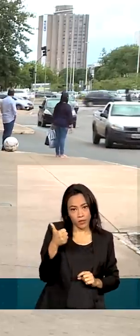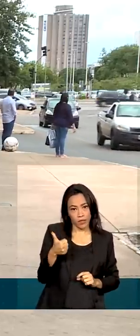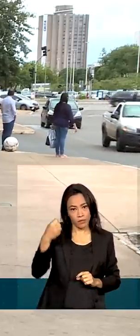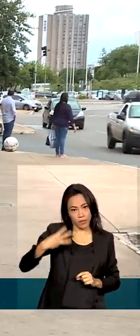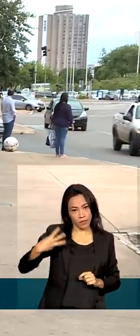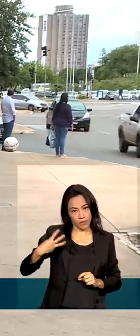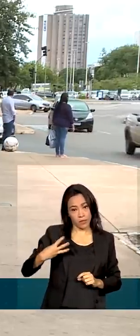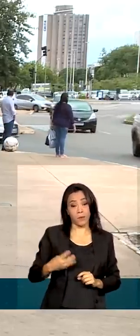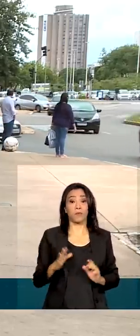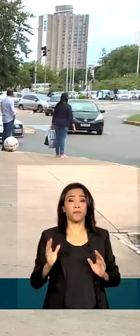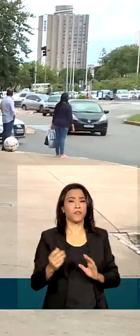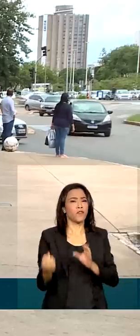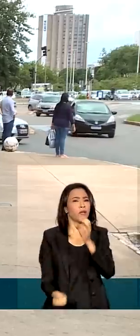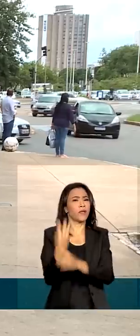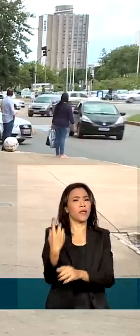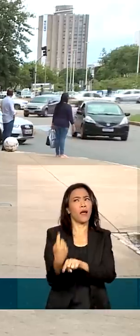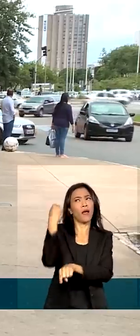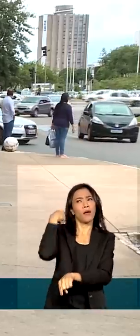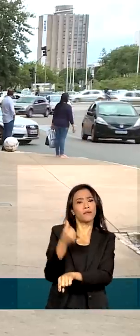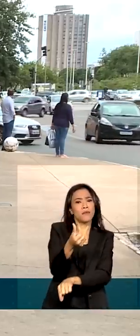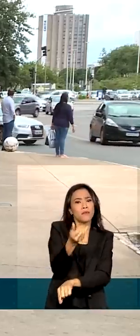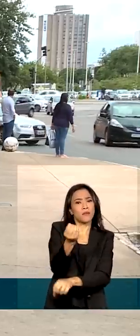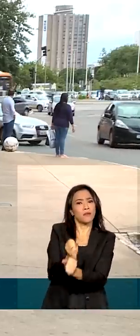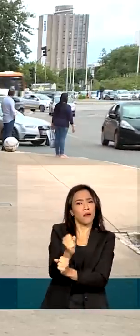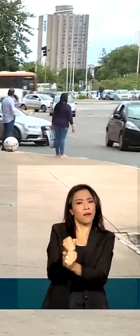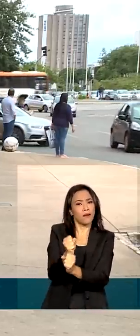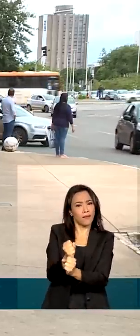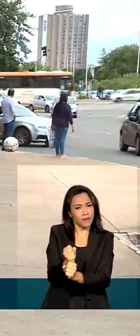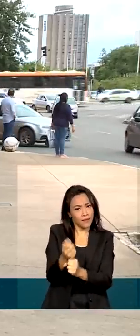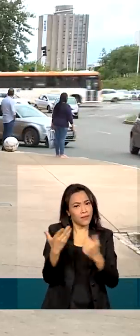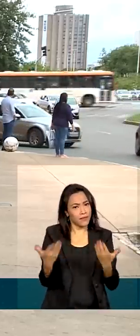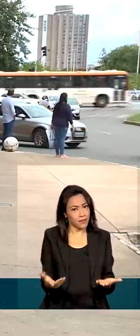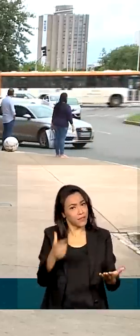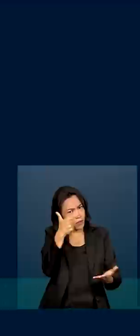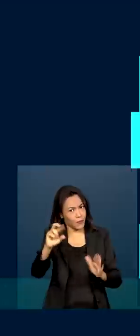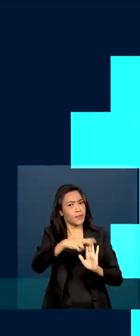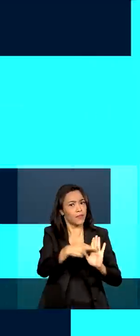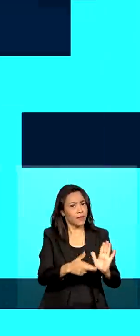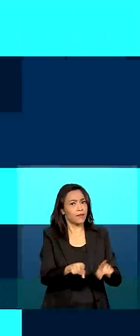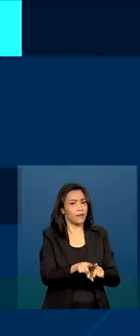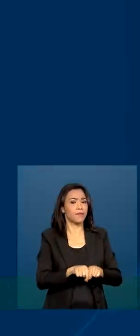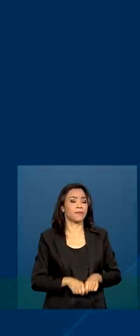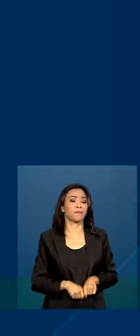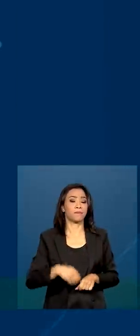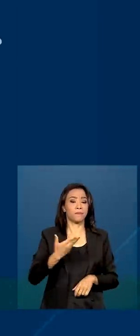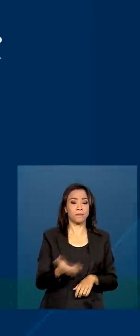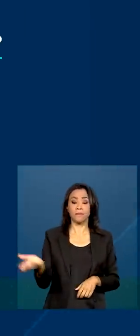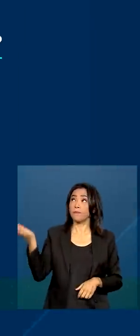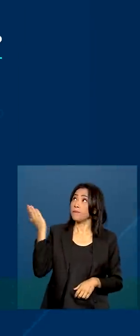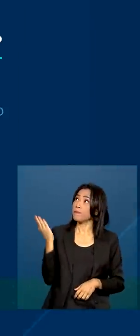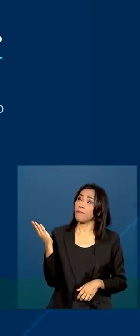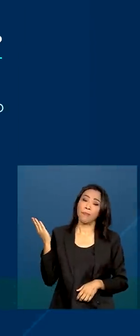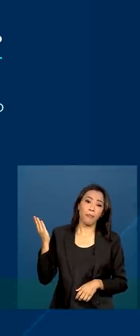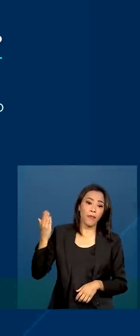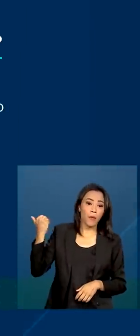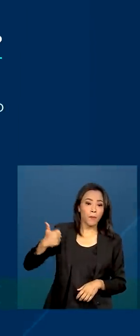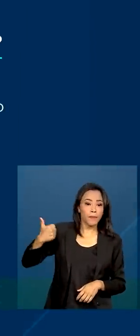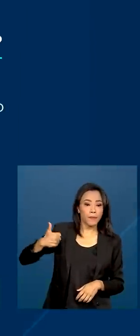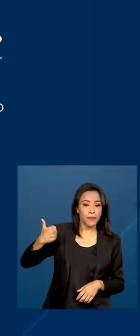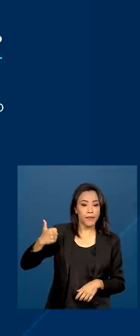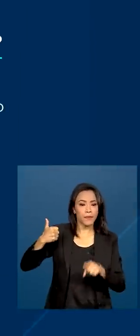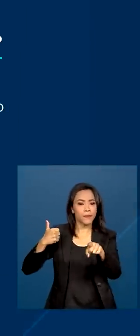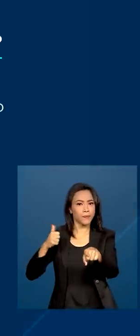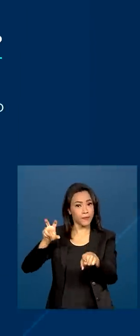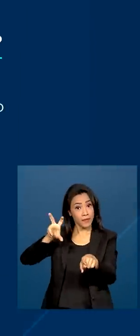Instituída há 60 anos, a gratificação natalina tem outras regras. A primeira parte do 13º salário,